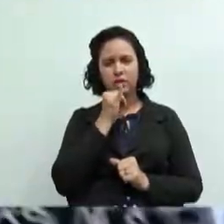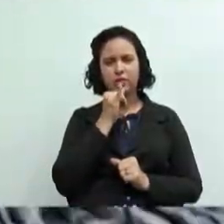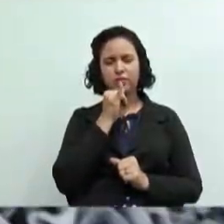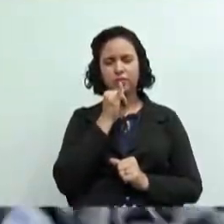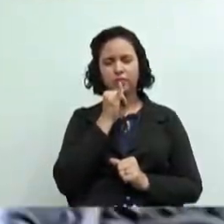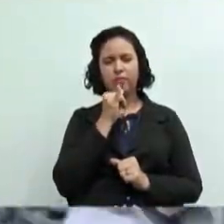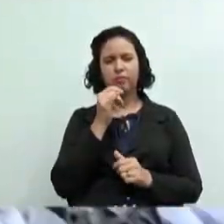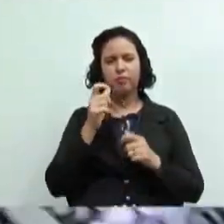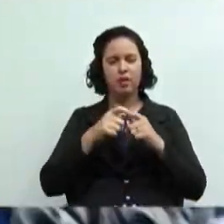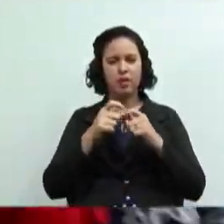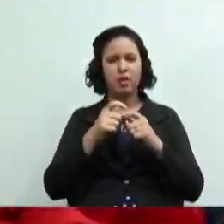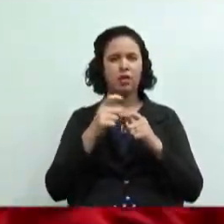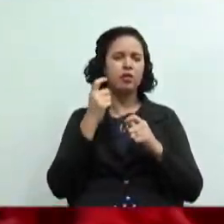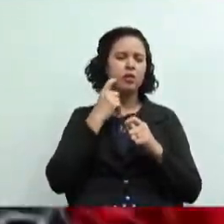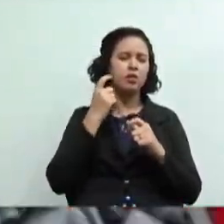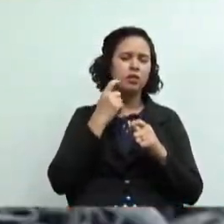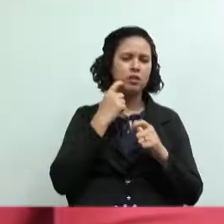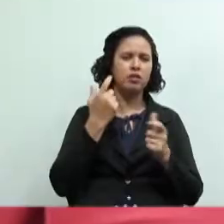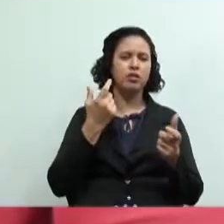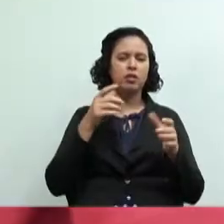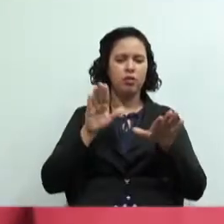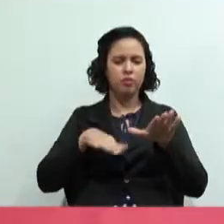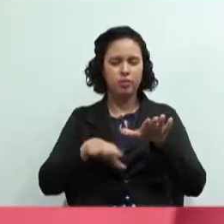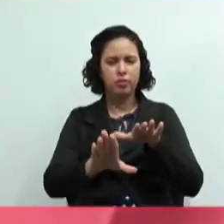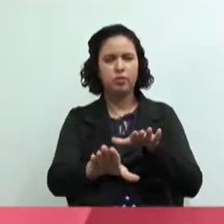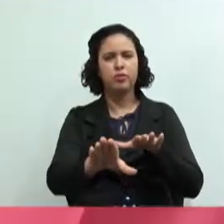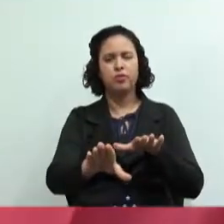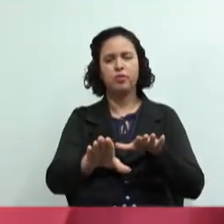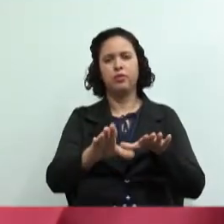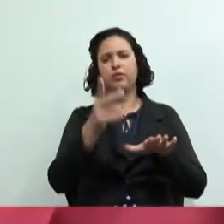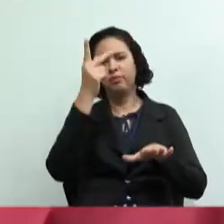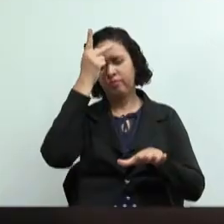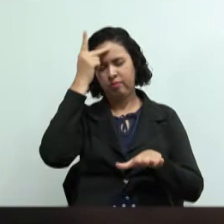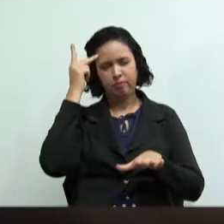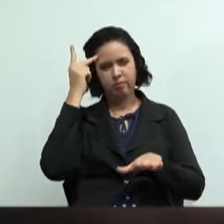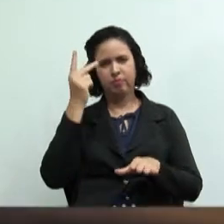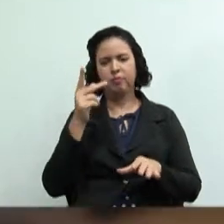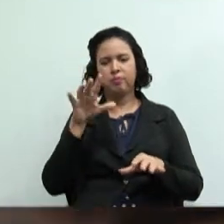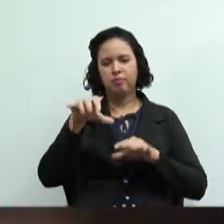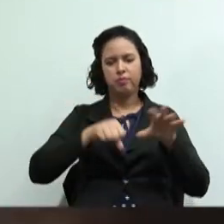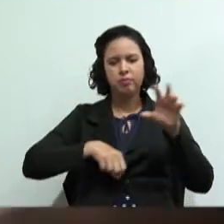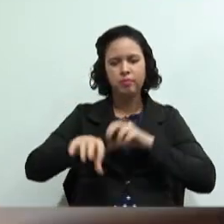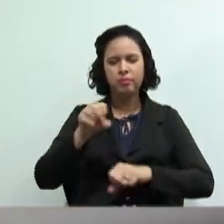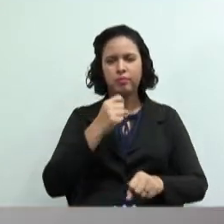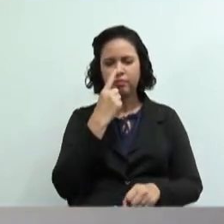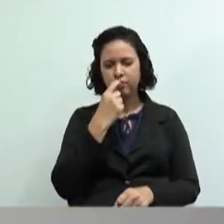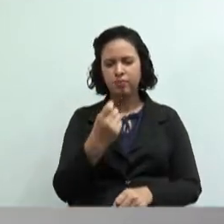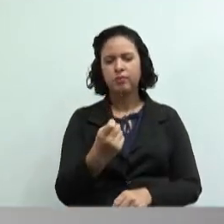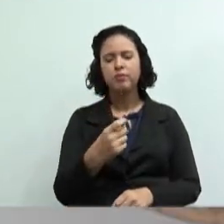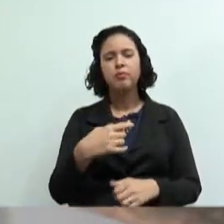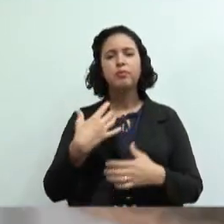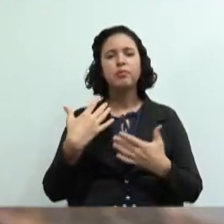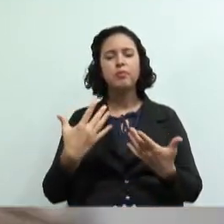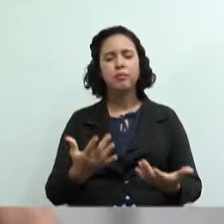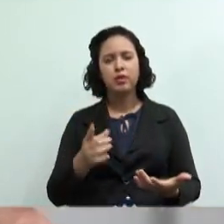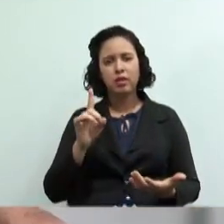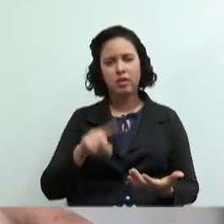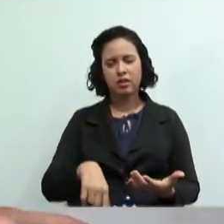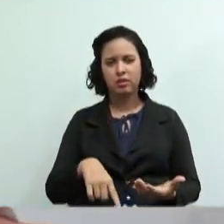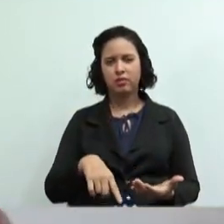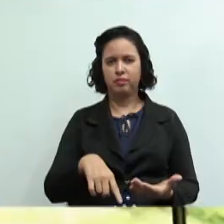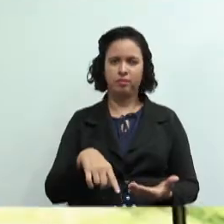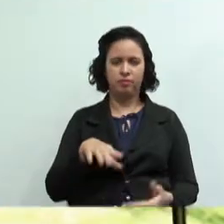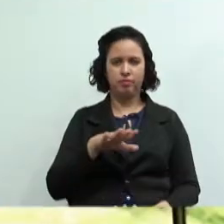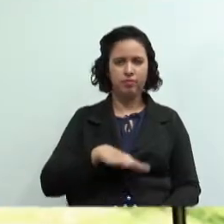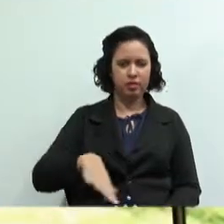costureiras de catadores Rondônia é exemplo nesse setor e a expectativa é que este será o ramo que em